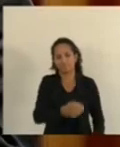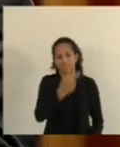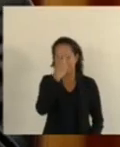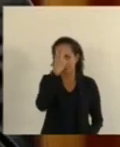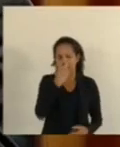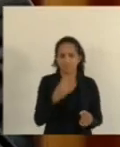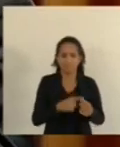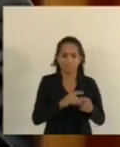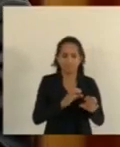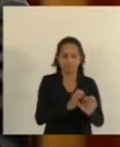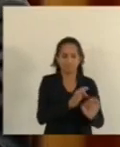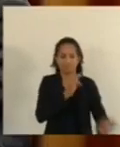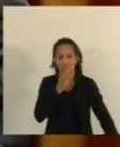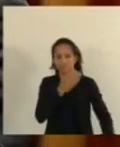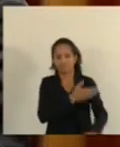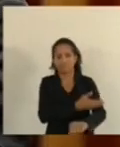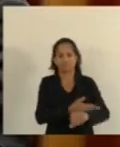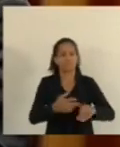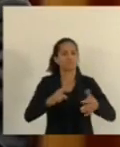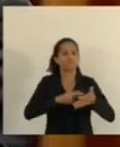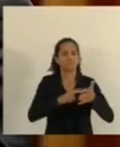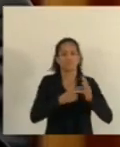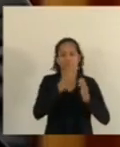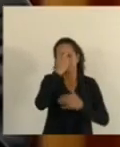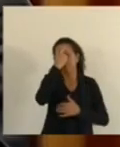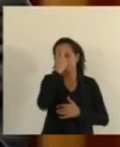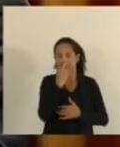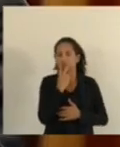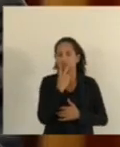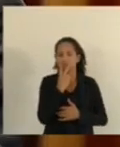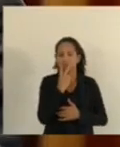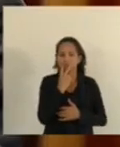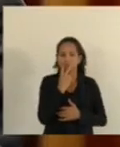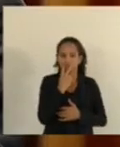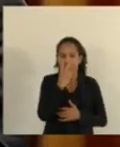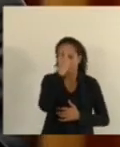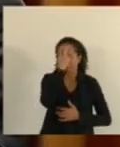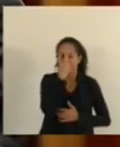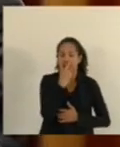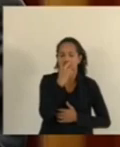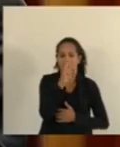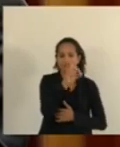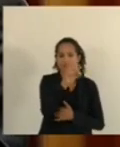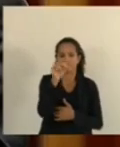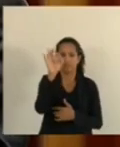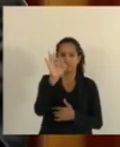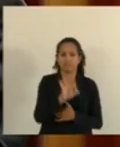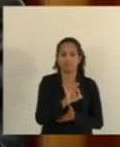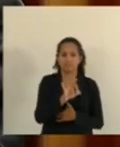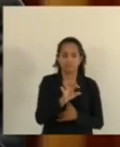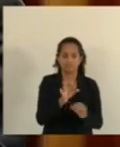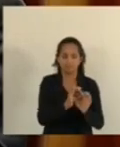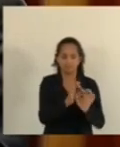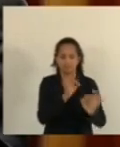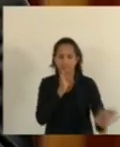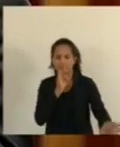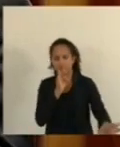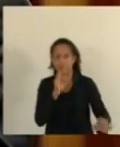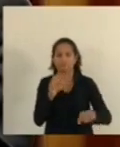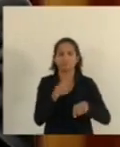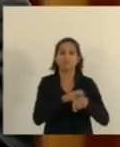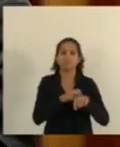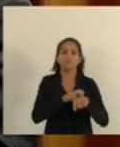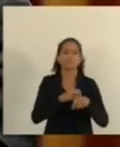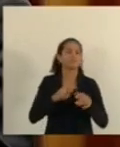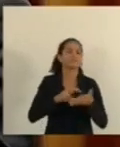Branca Indica Que o cidadão É um deficiente Visual Total A bengala Verde Indica